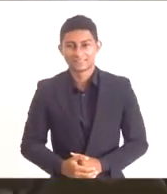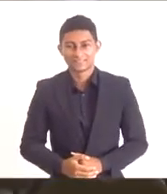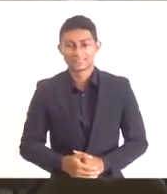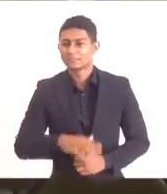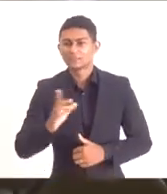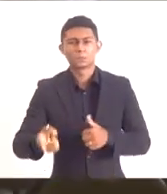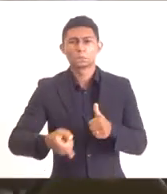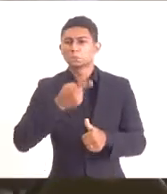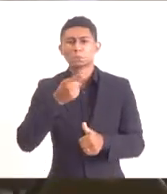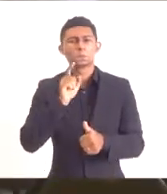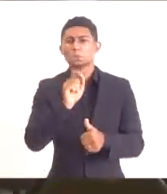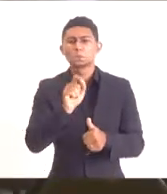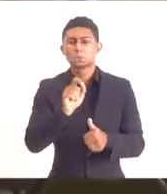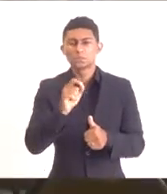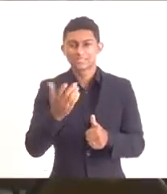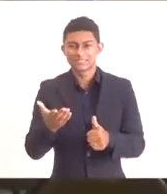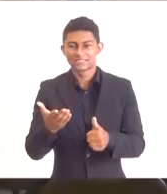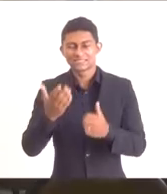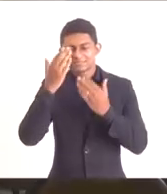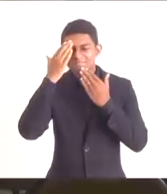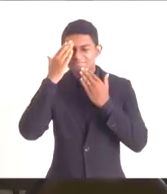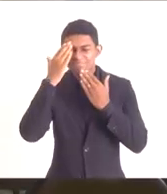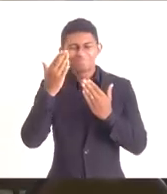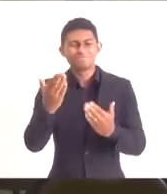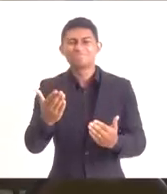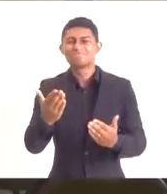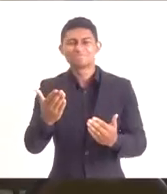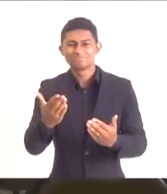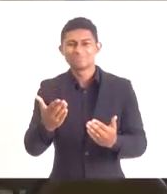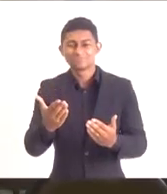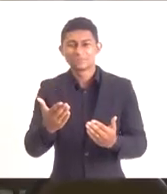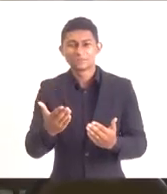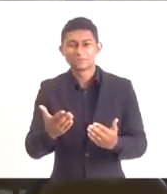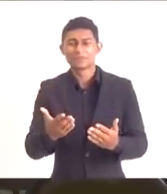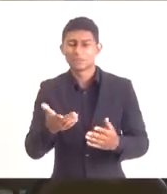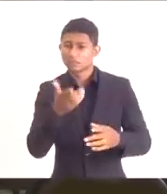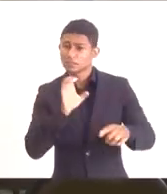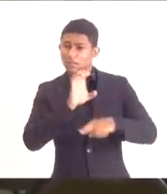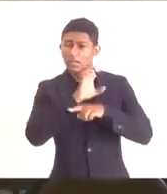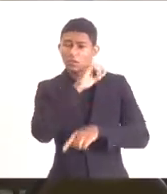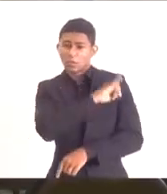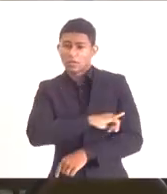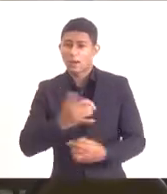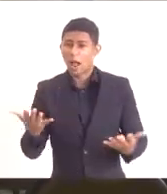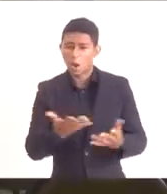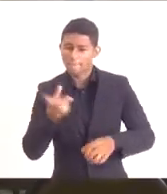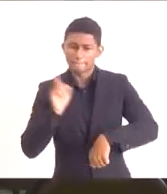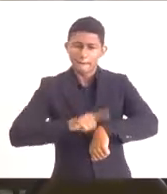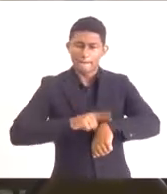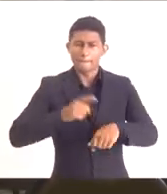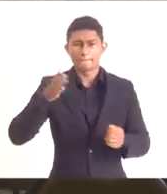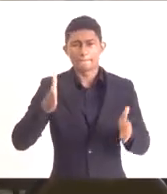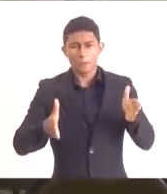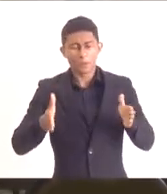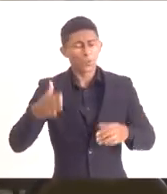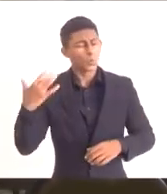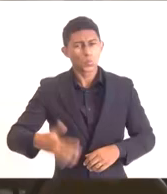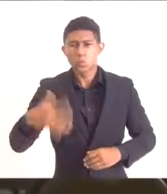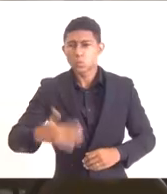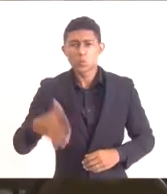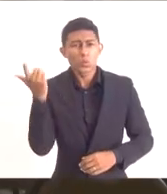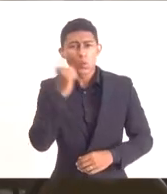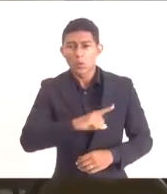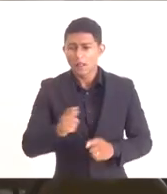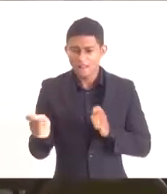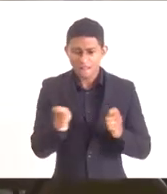primeiro, agradecer a presença, dizer que o Estado do Rio de Janeiro vive um momento único, o Estado recuperou as